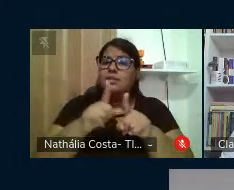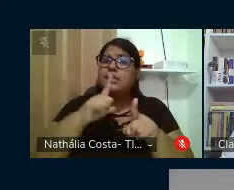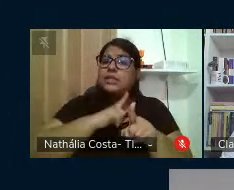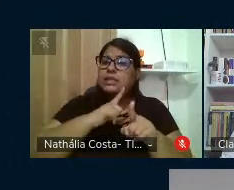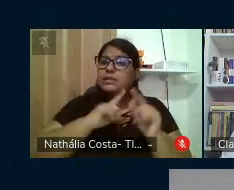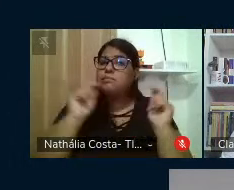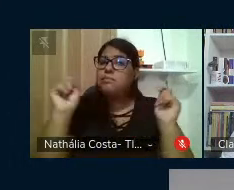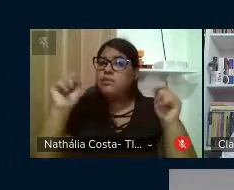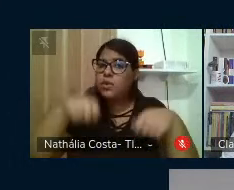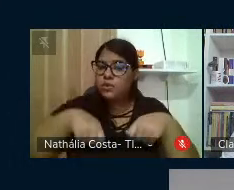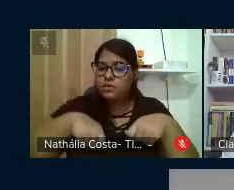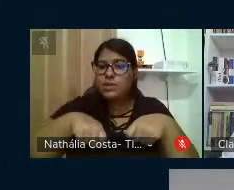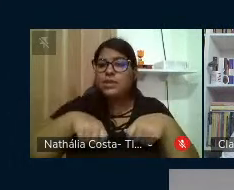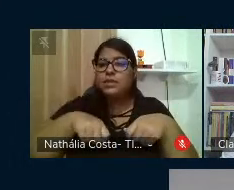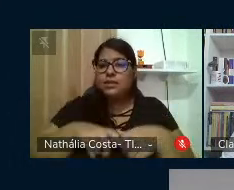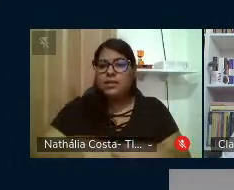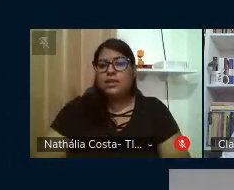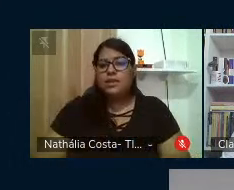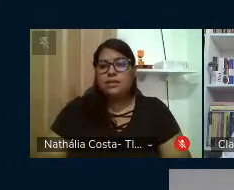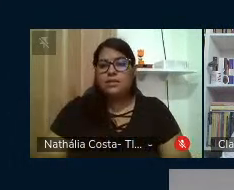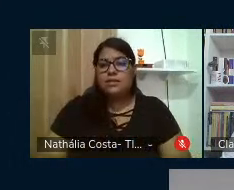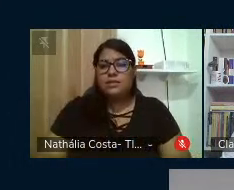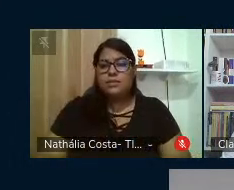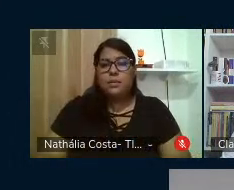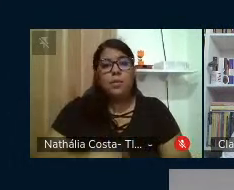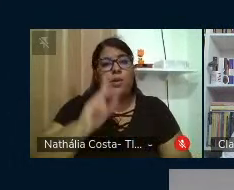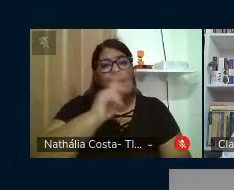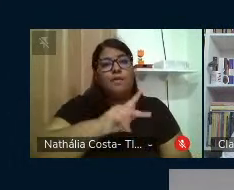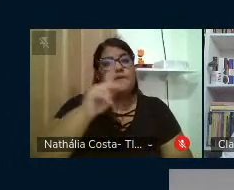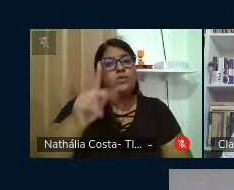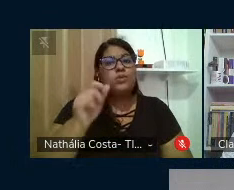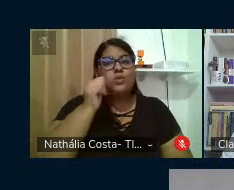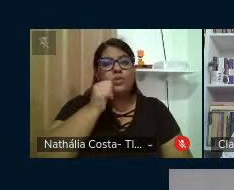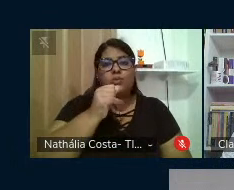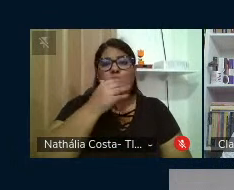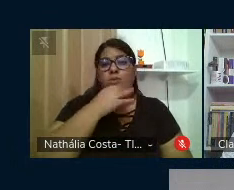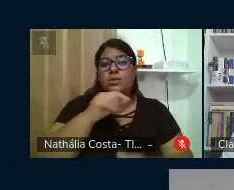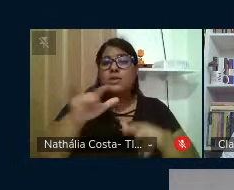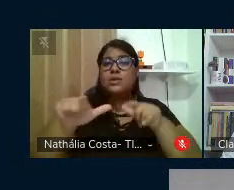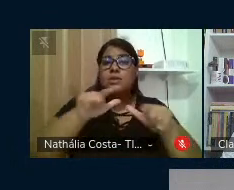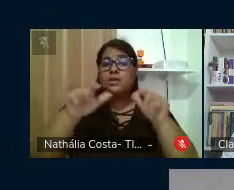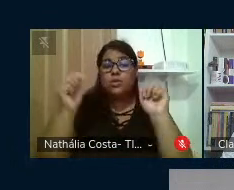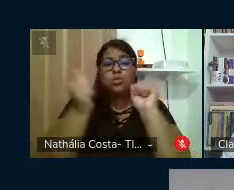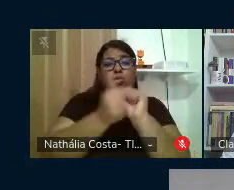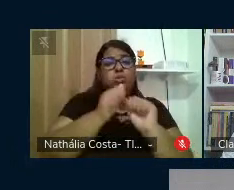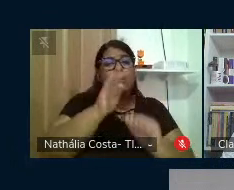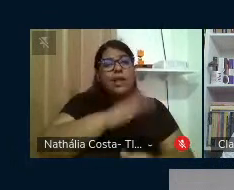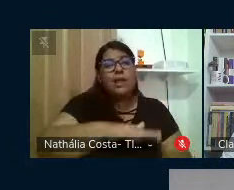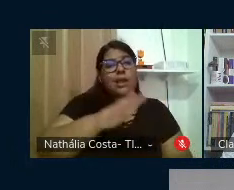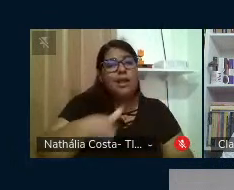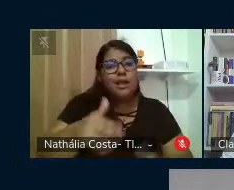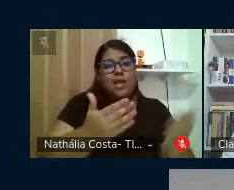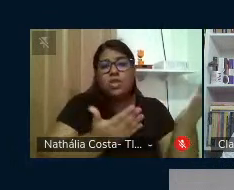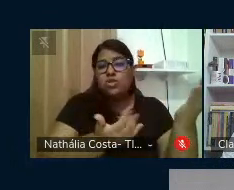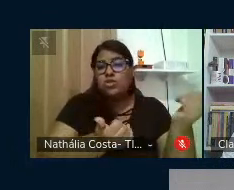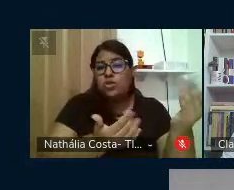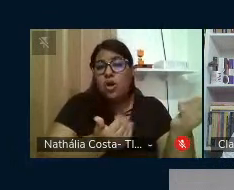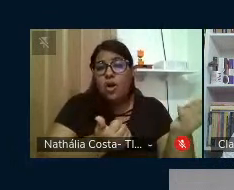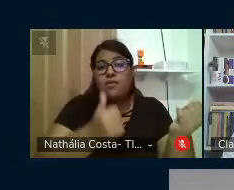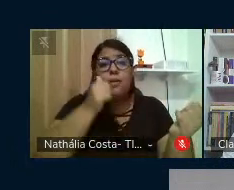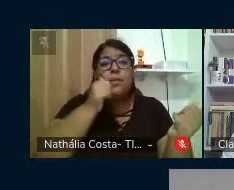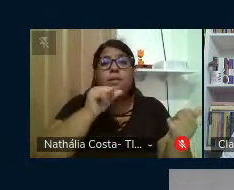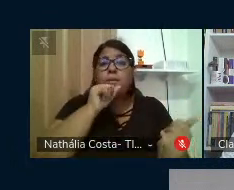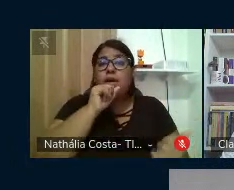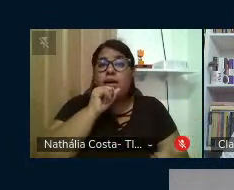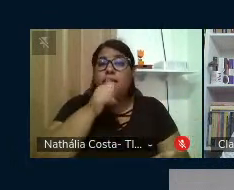possibilidade dos educadores, das educadoras, trabalhavam crianças, com jovens, os pais,